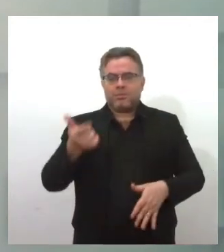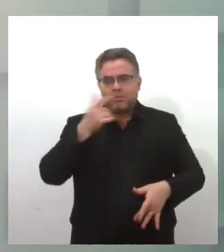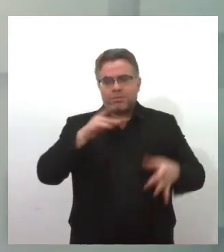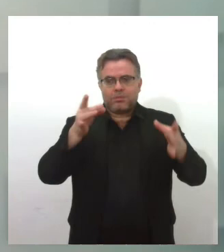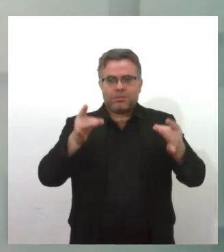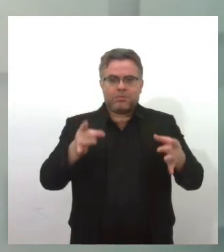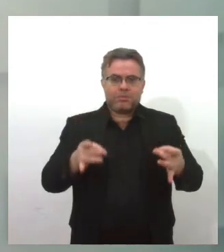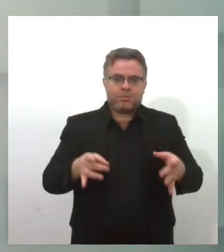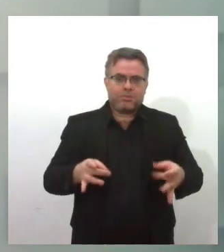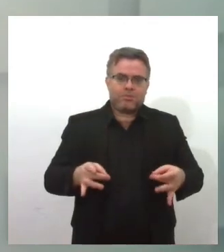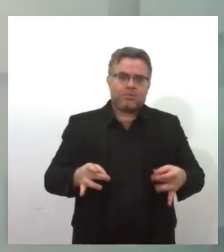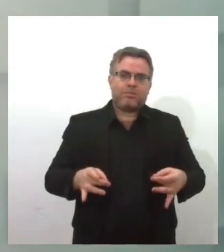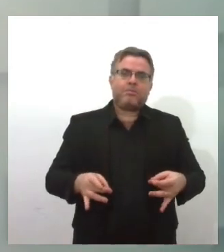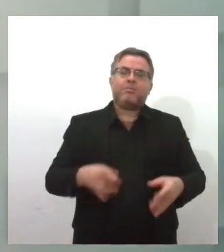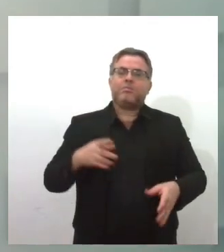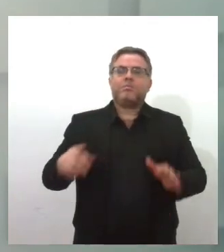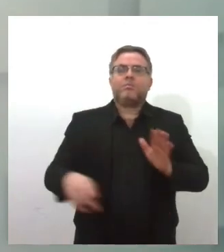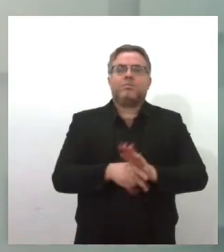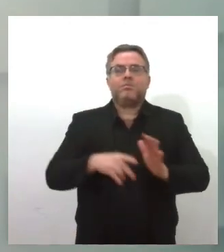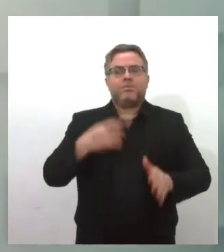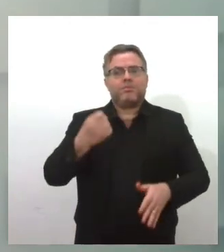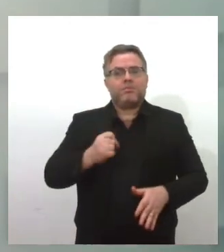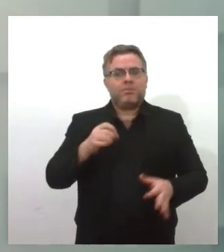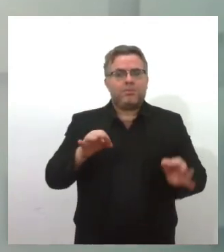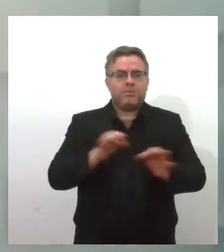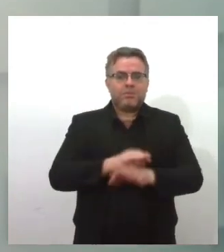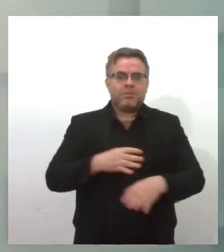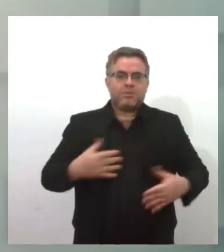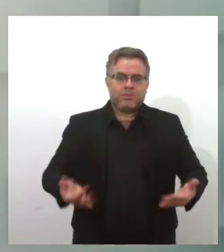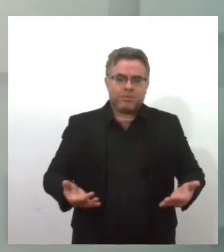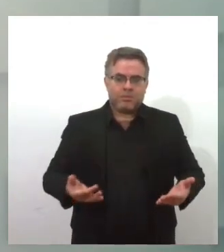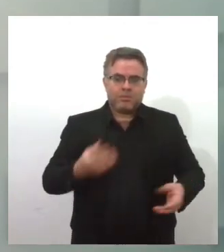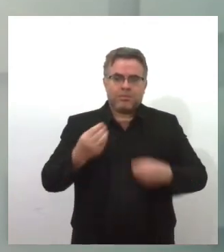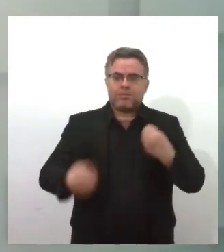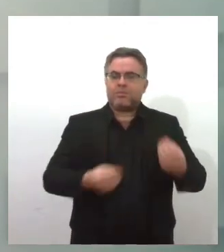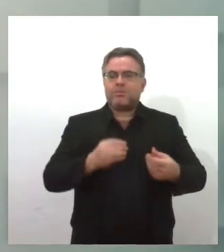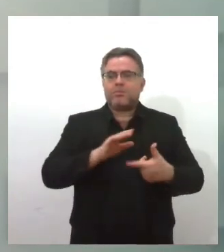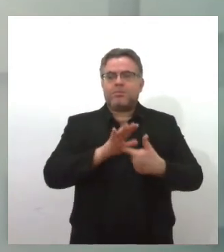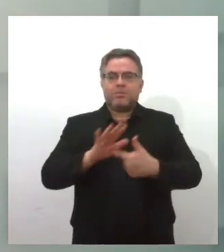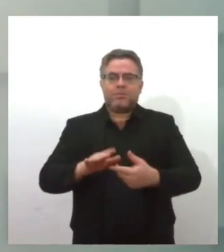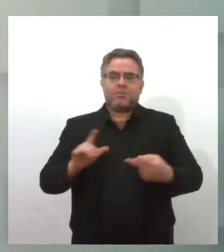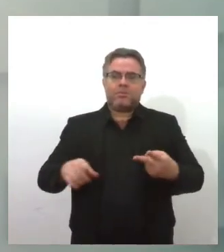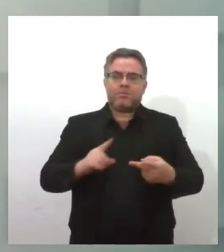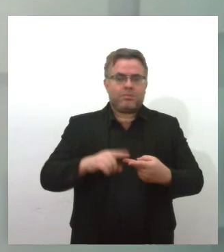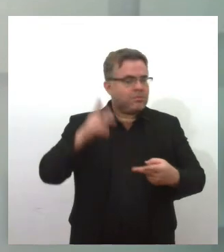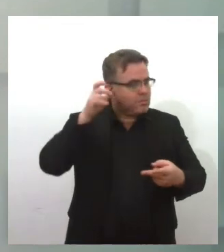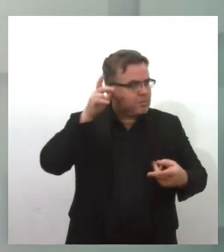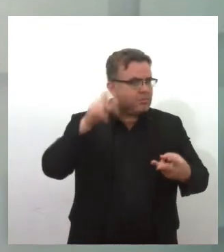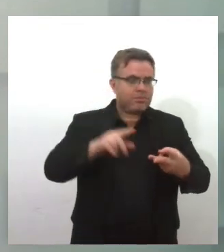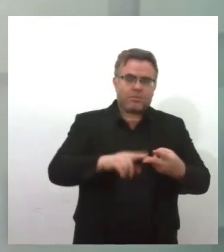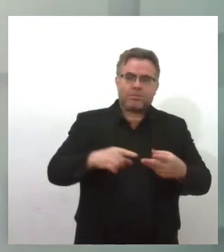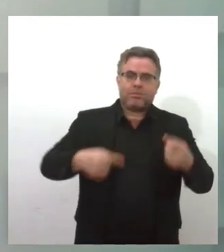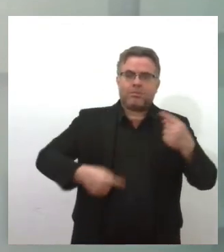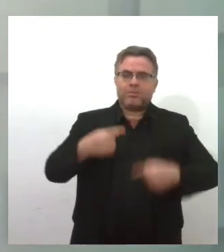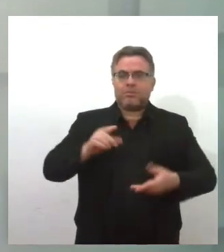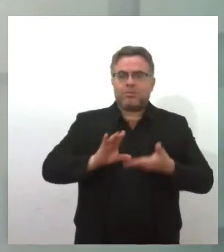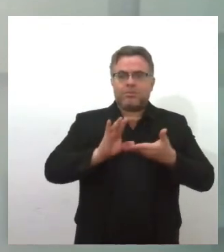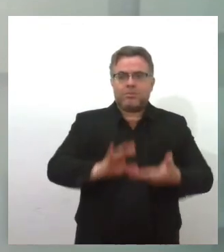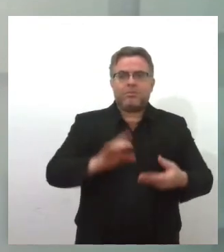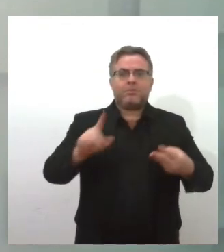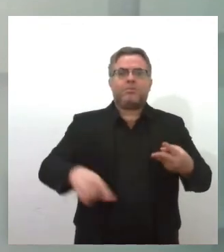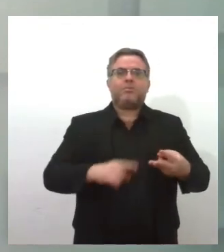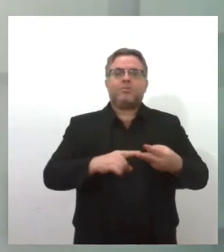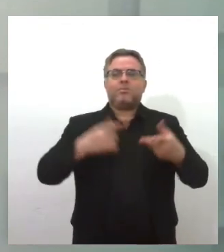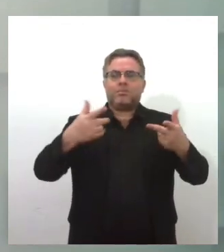em âmbito estadual. E pontos como ouvidoria, política de investimentos e pontos de